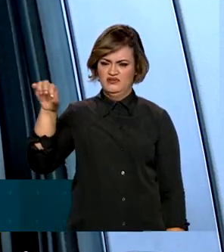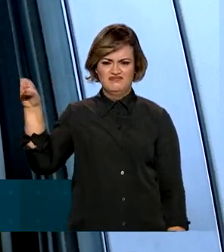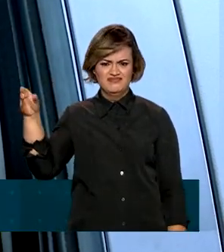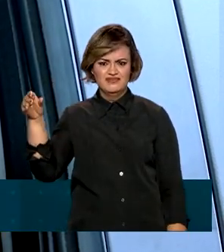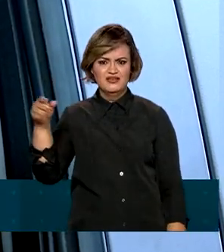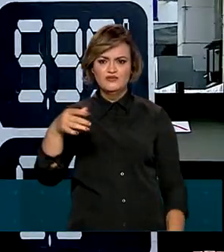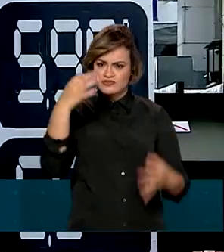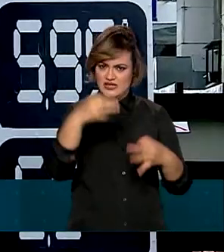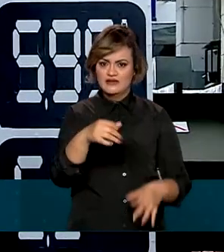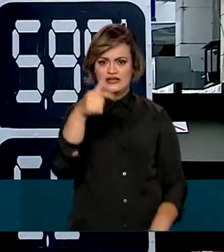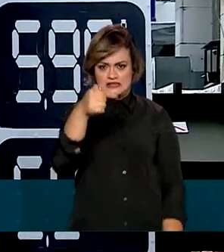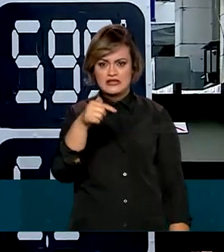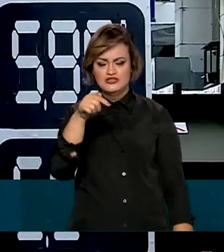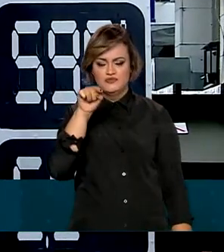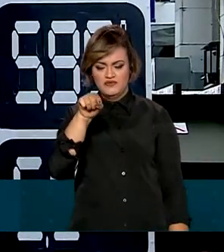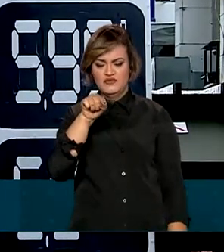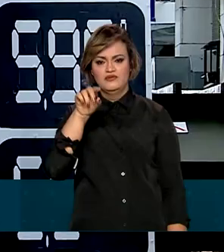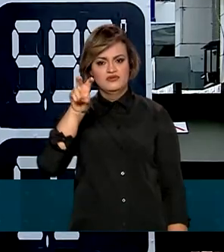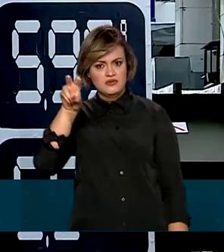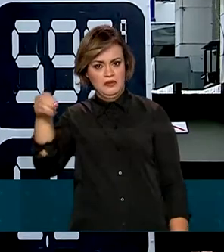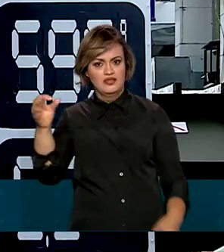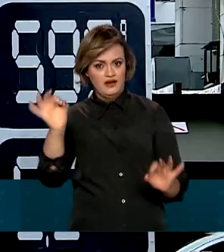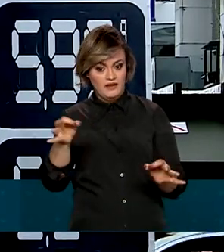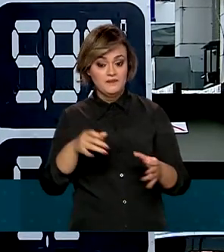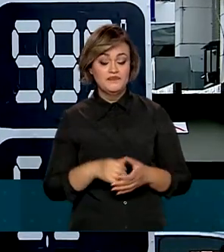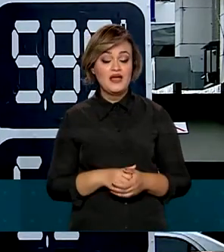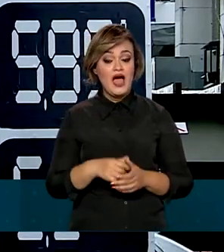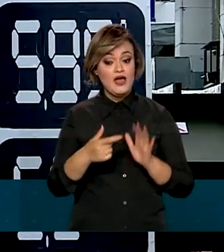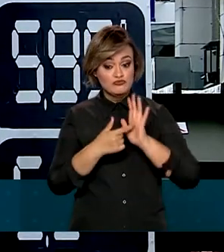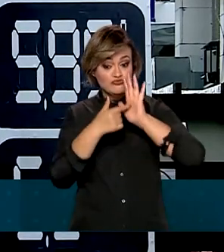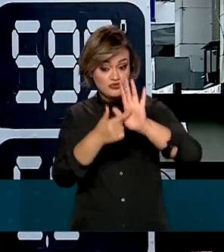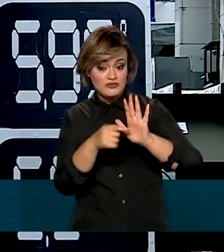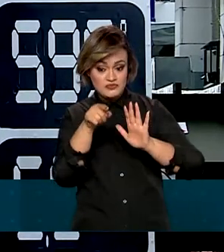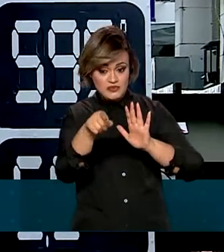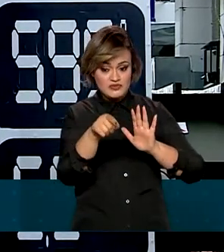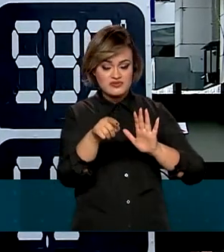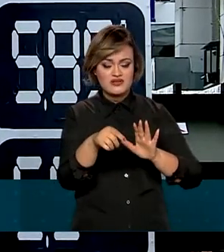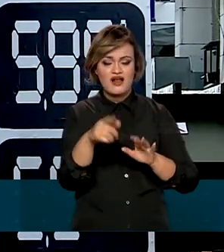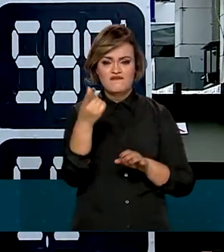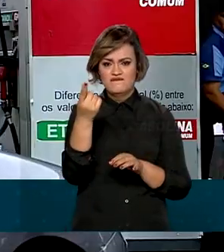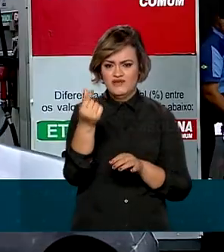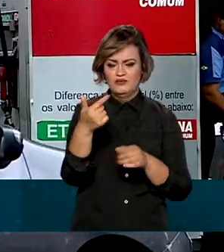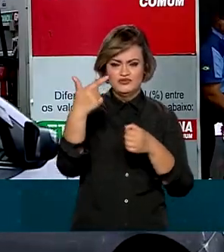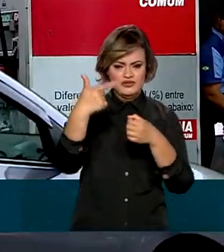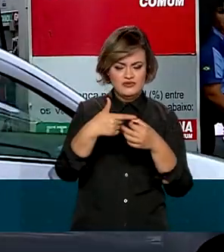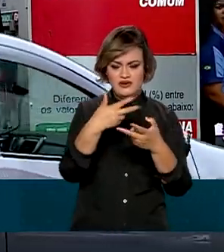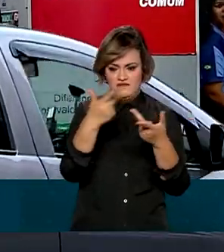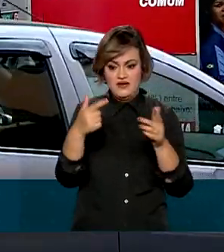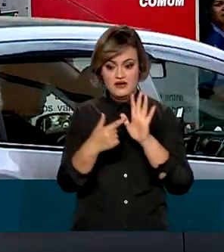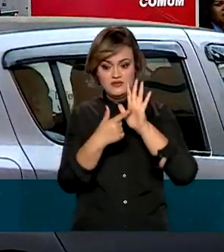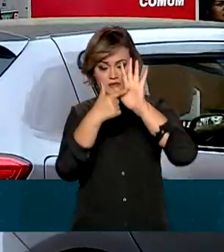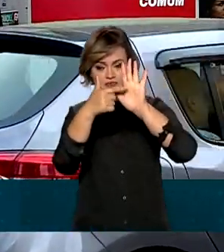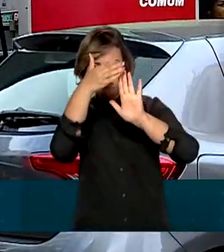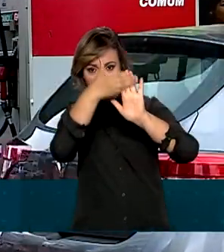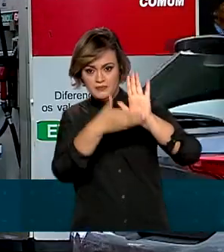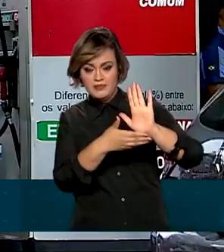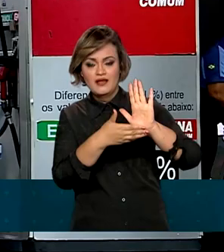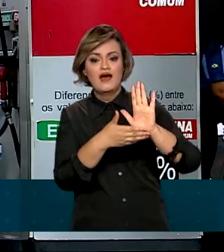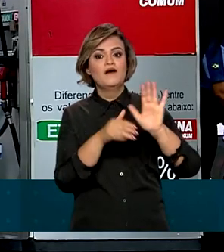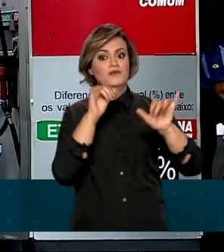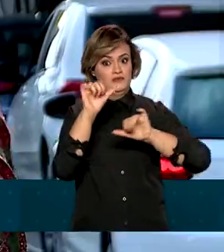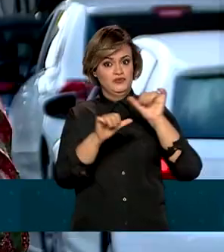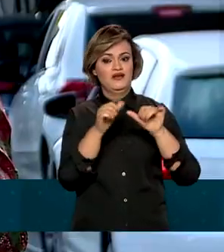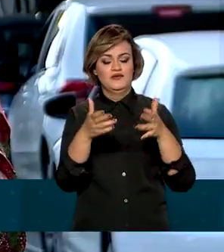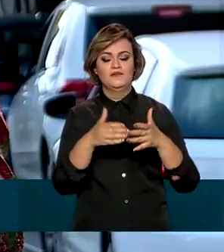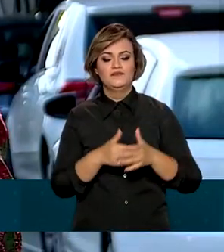colocava 7,50, né? Mas a maneira como o preço da gasolina, etanol, diesel é exposto nos postos vai